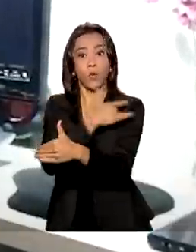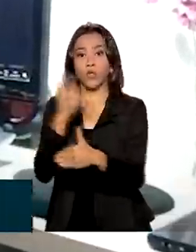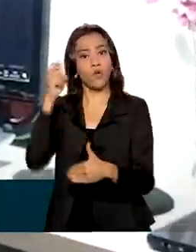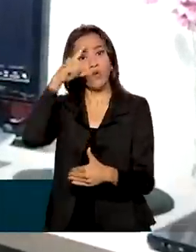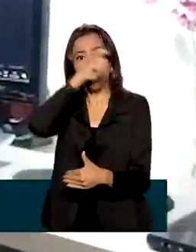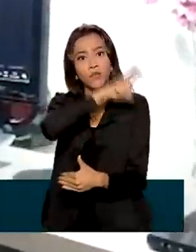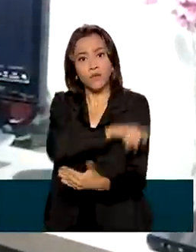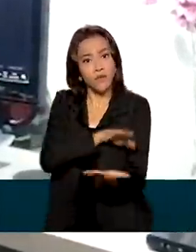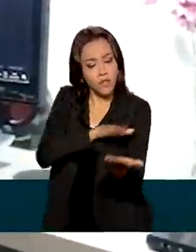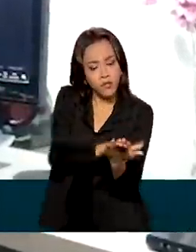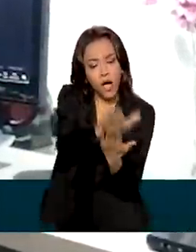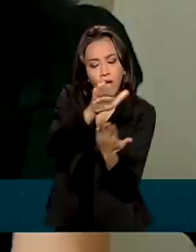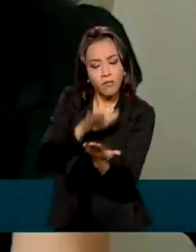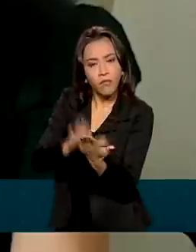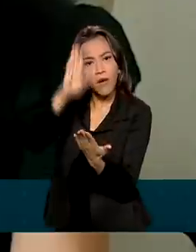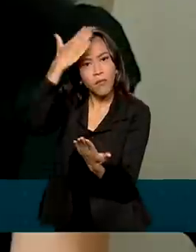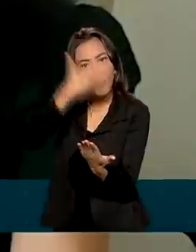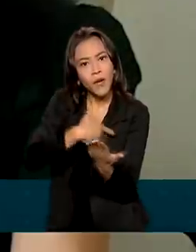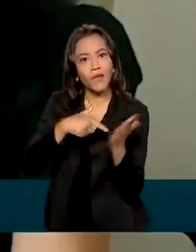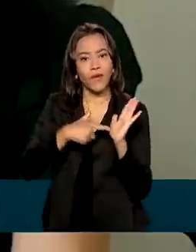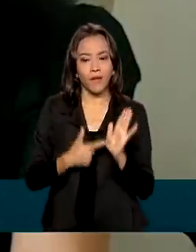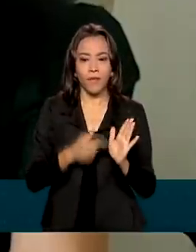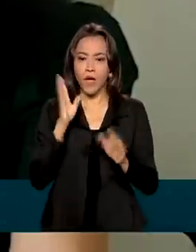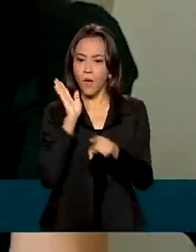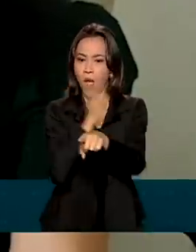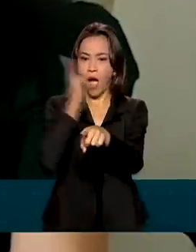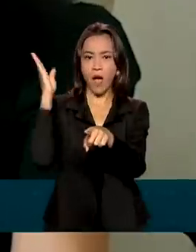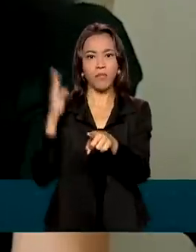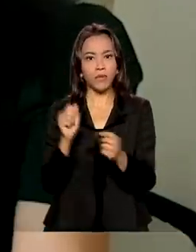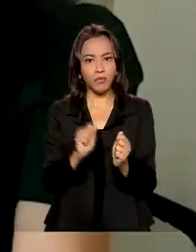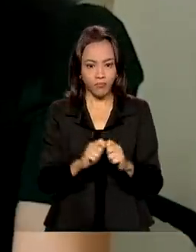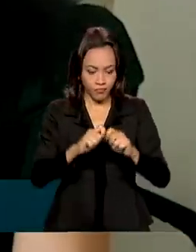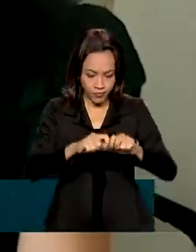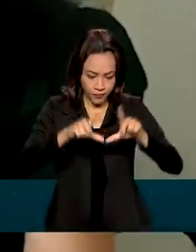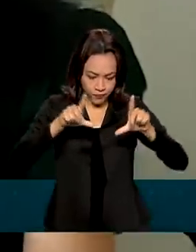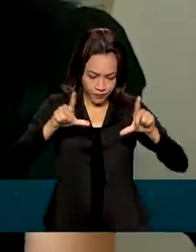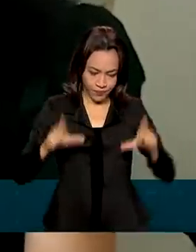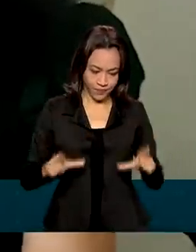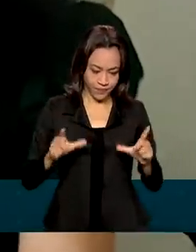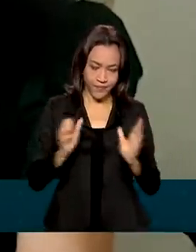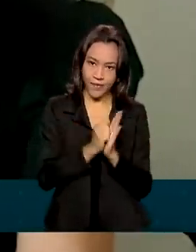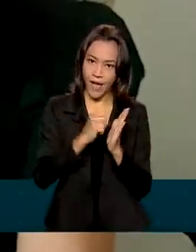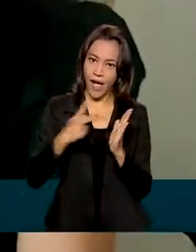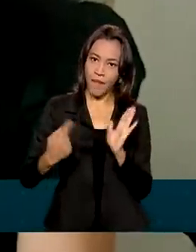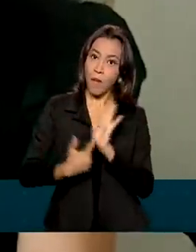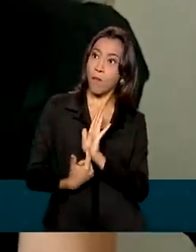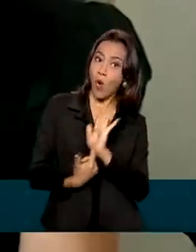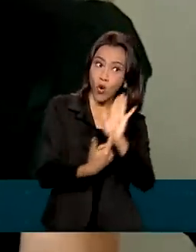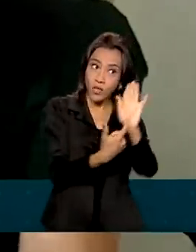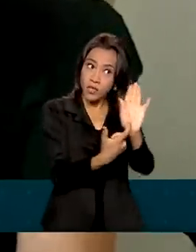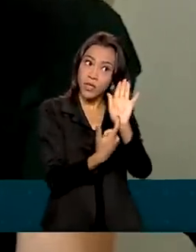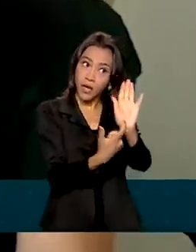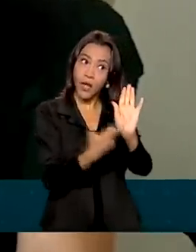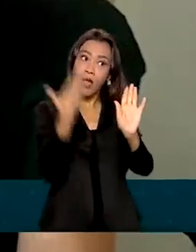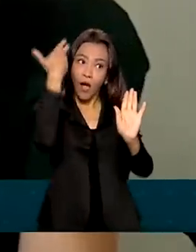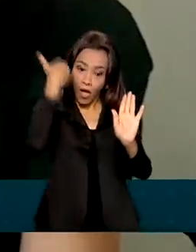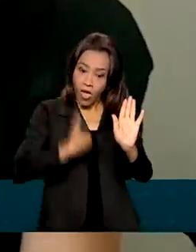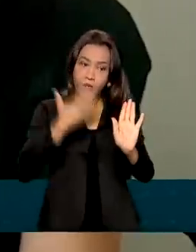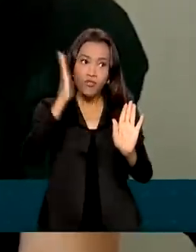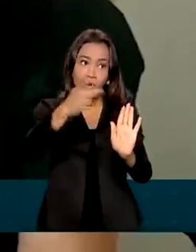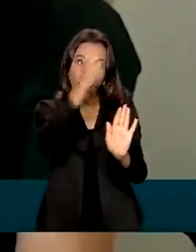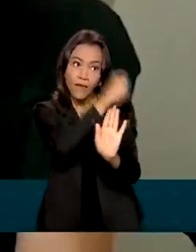para emitir o certificado. Eu abri rapidamente o ConectSUS, mostrei para ele e,